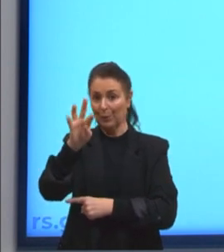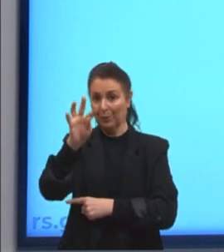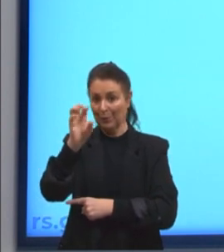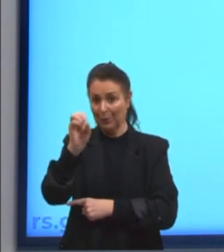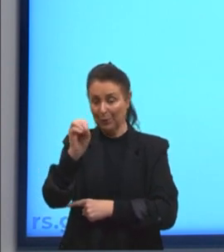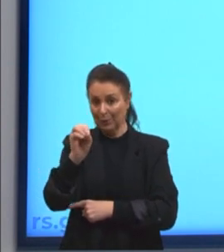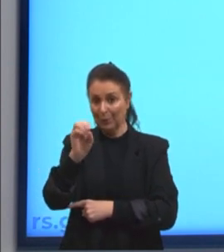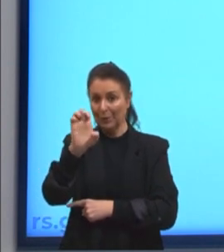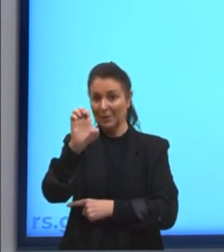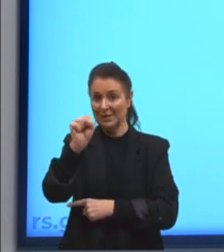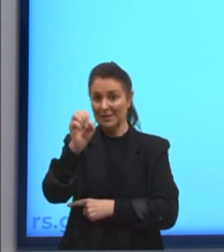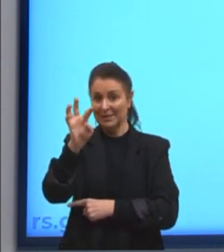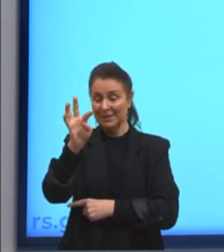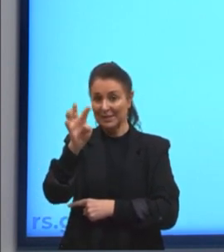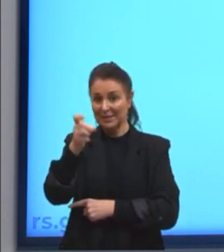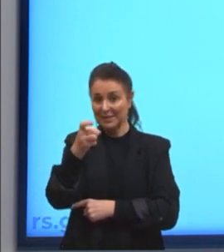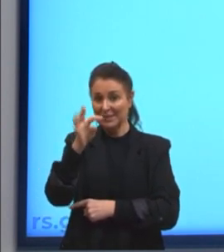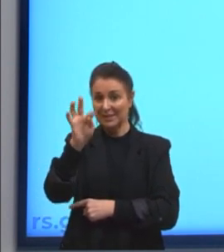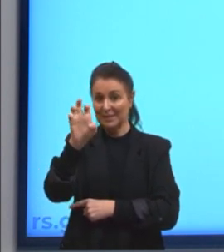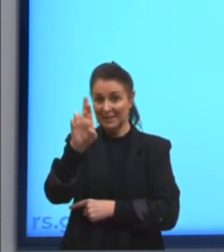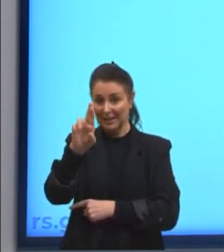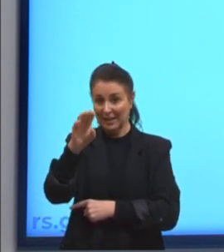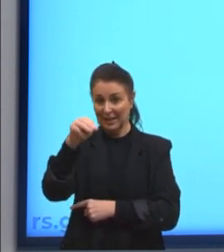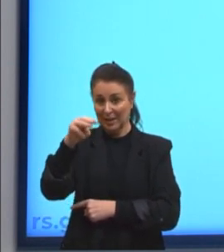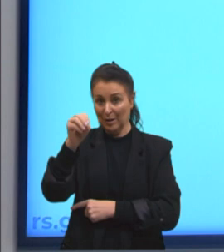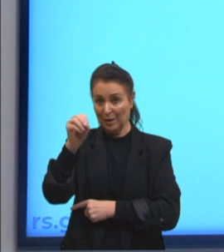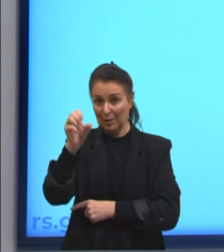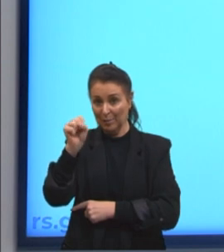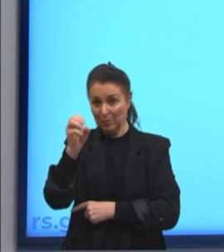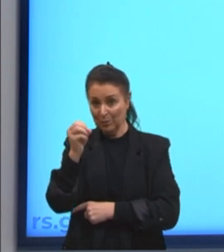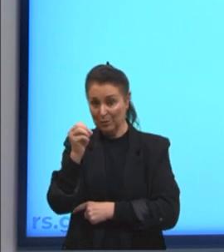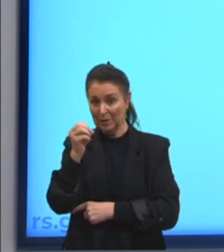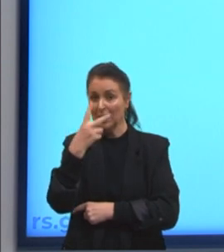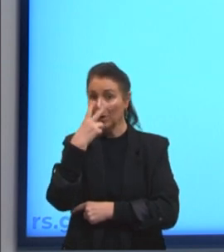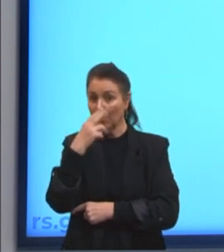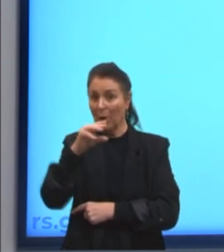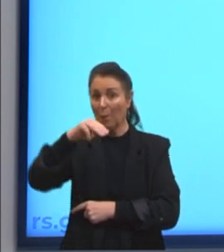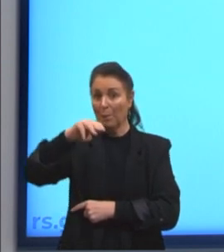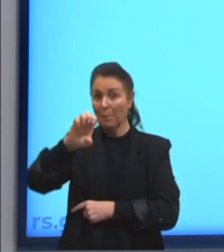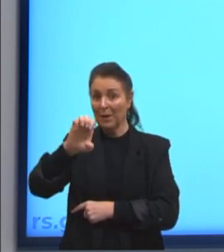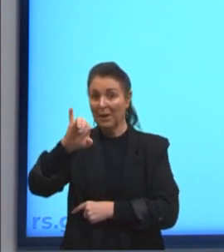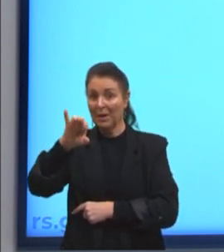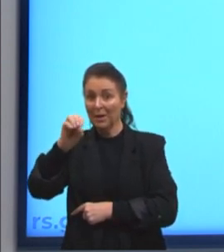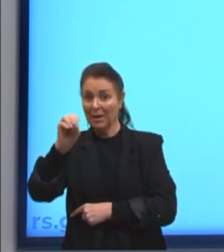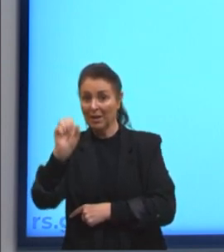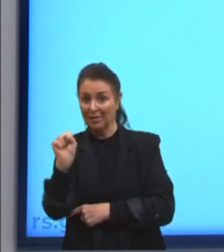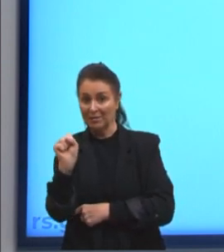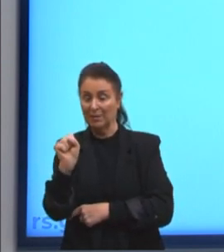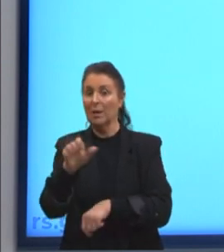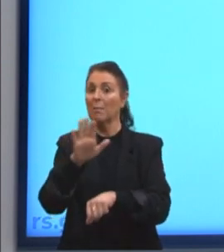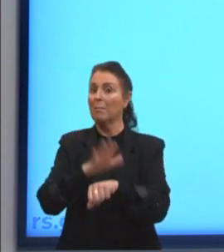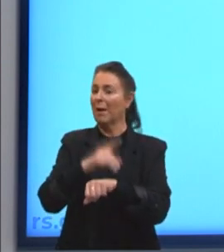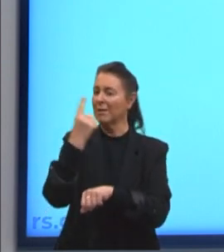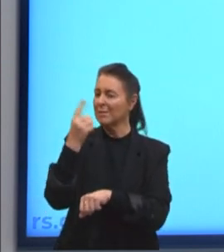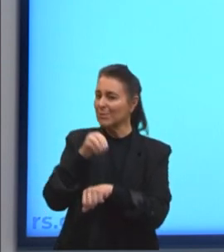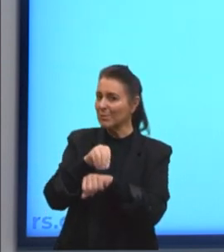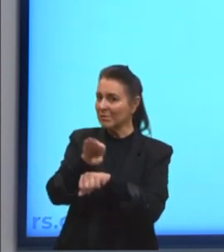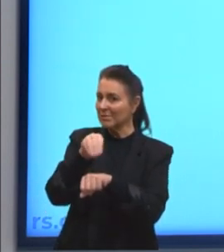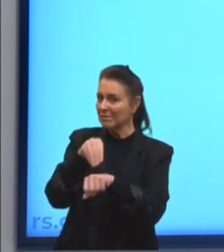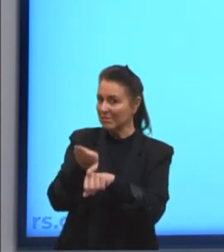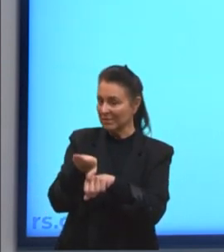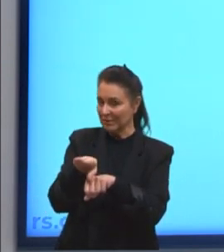E aí resolvemos. Mas eu quero deixar outra dica para vocês, tá? Sempre.